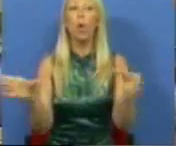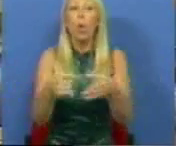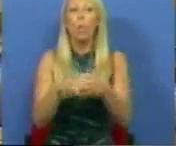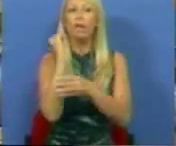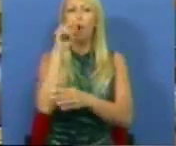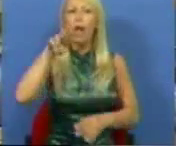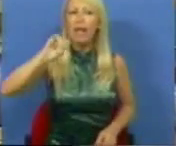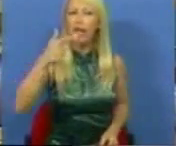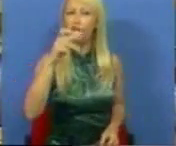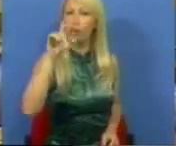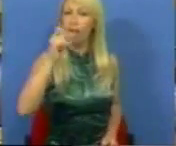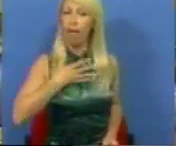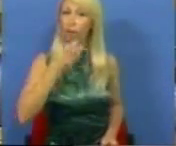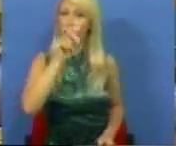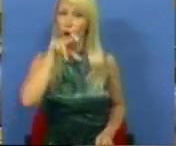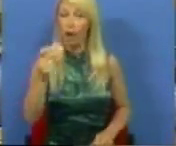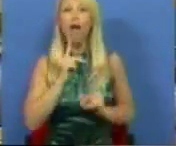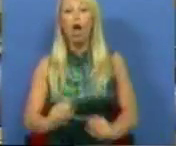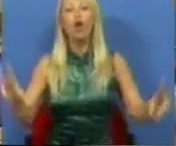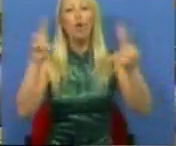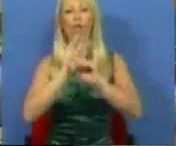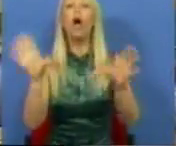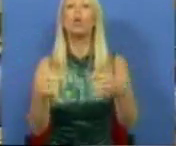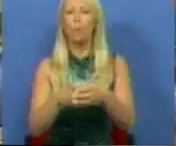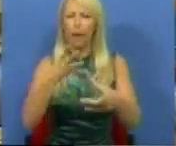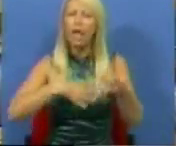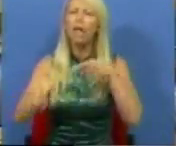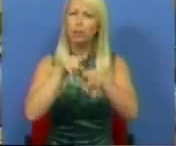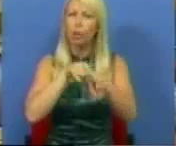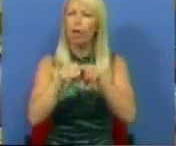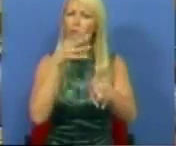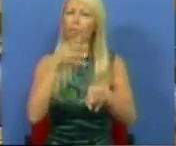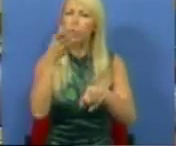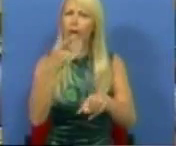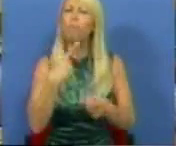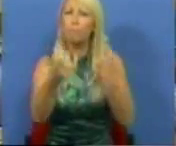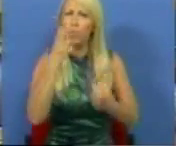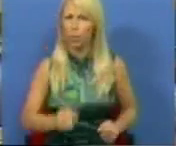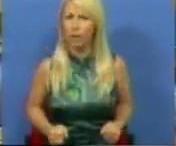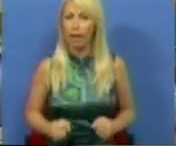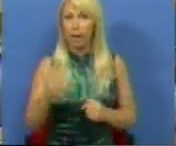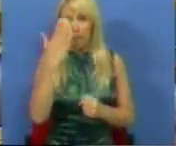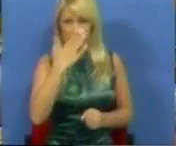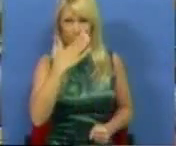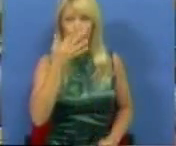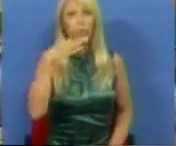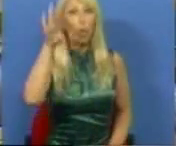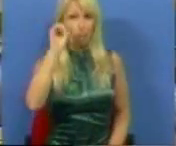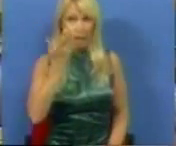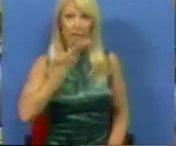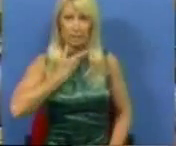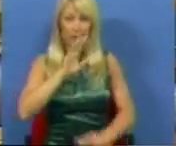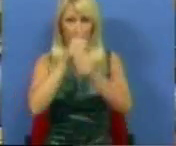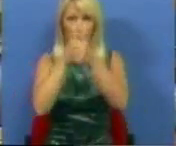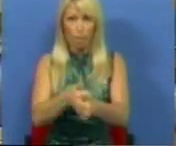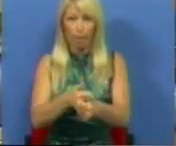instaladoras dos novos agrupamentos. Queria, Deputado, perguntar-lhe, portanto, se o PSD acompanha aquilo que tem